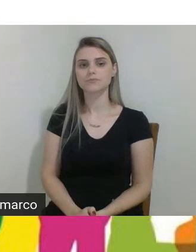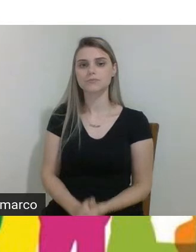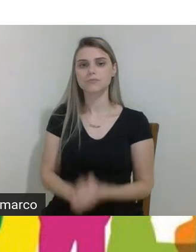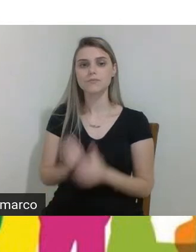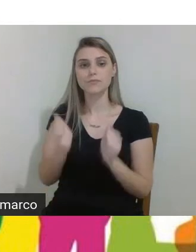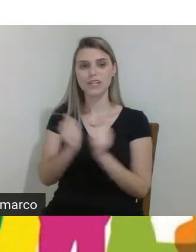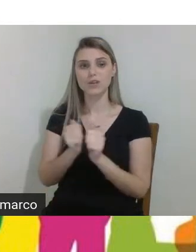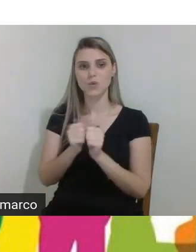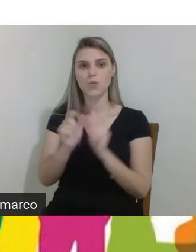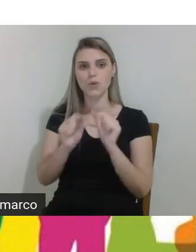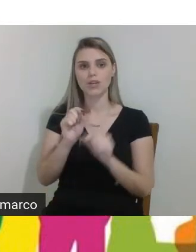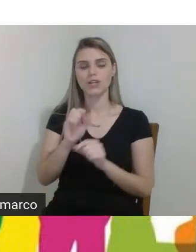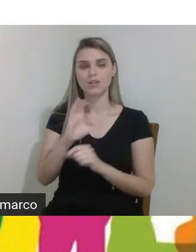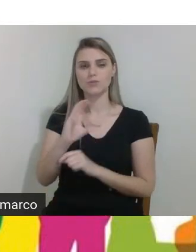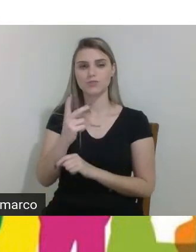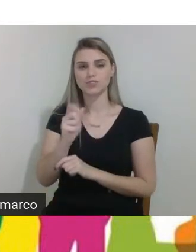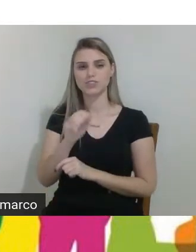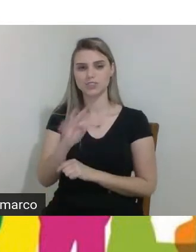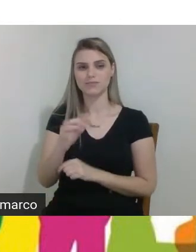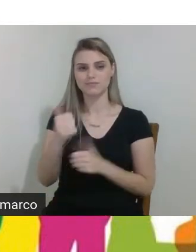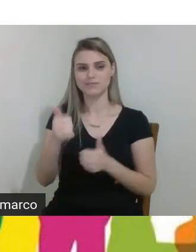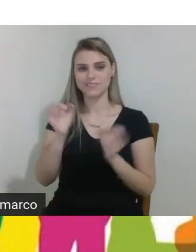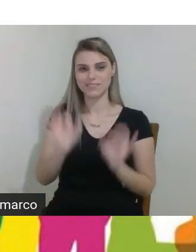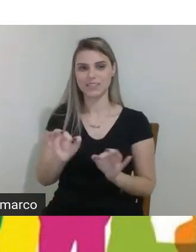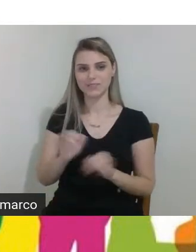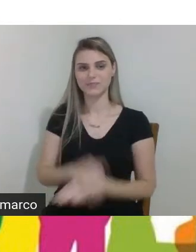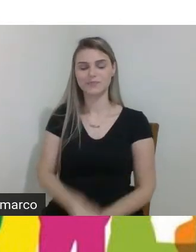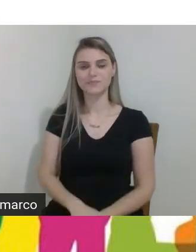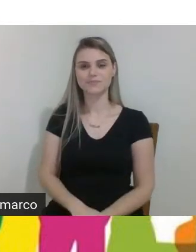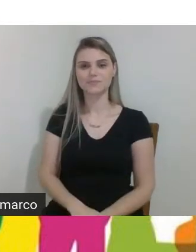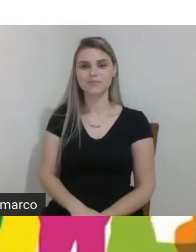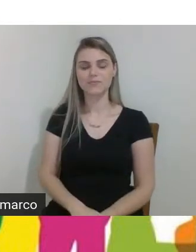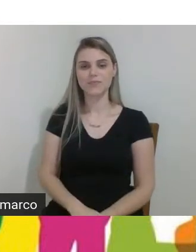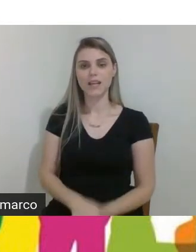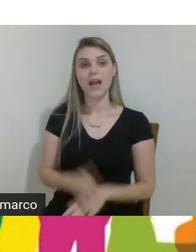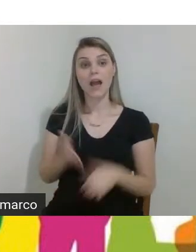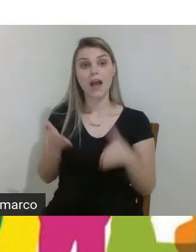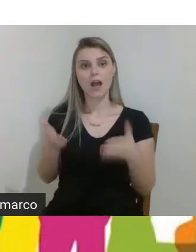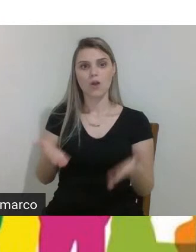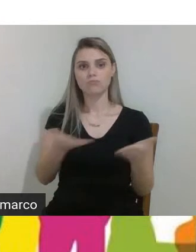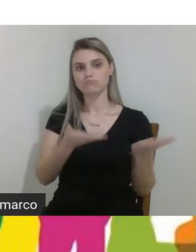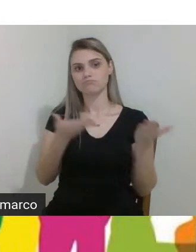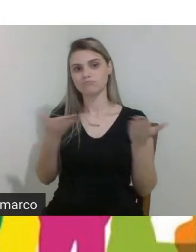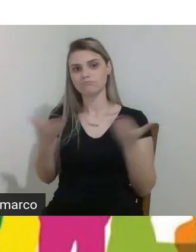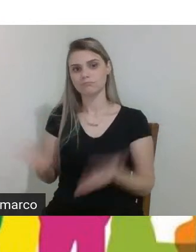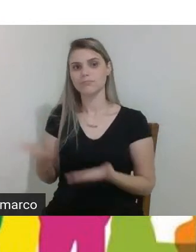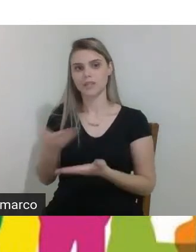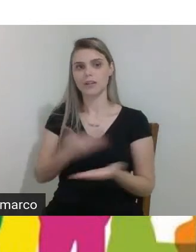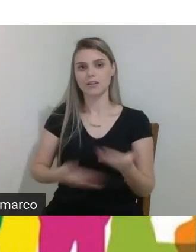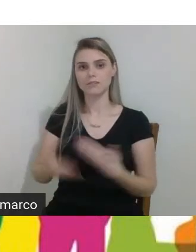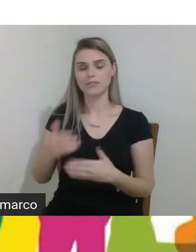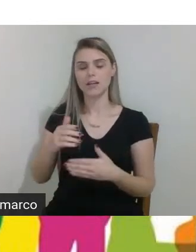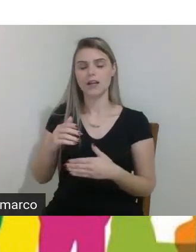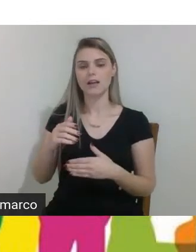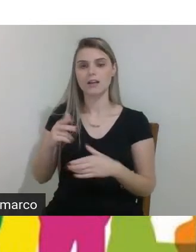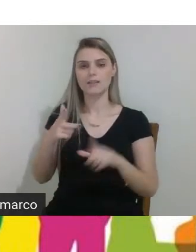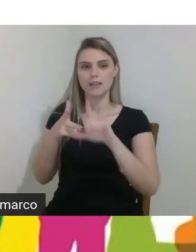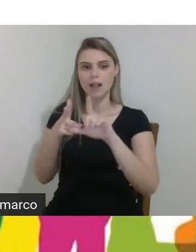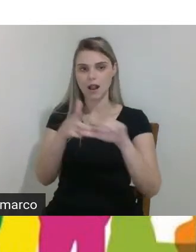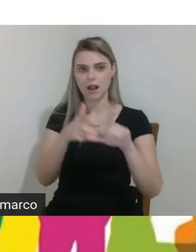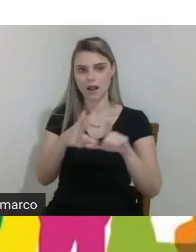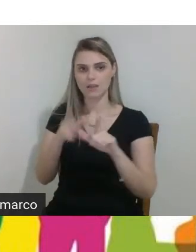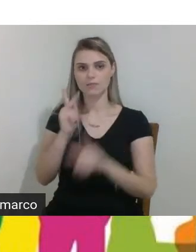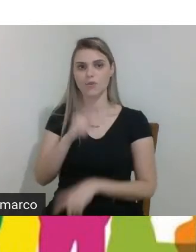chat certo pessoal então eu vou convidar agora a participar da live o professor